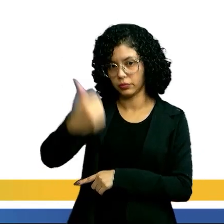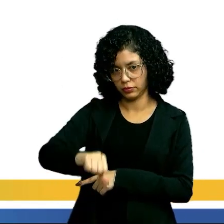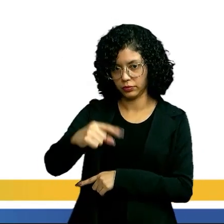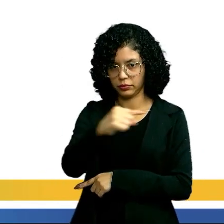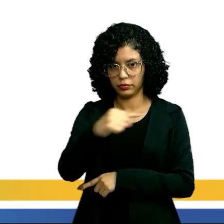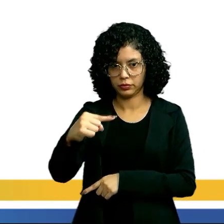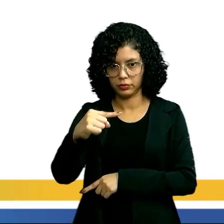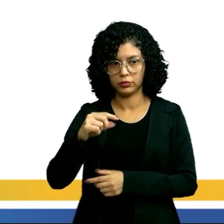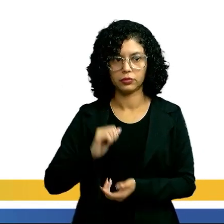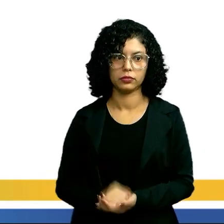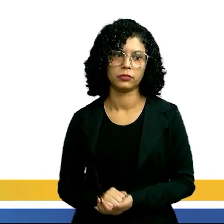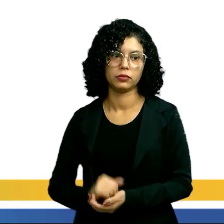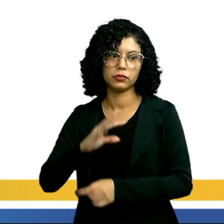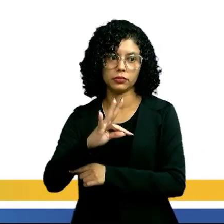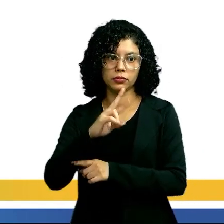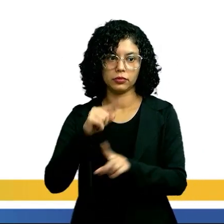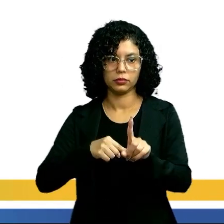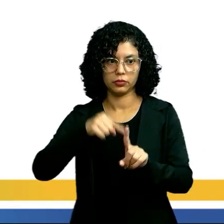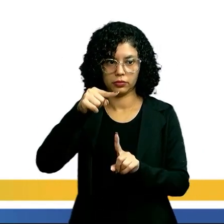Hidrotropismo negativo?